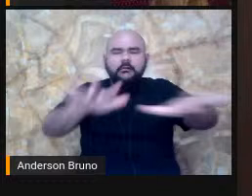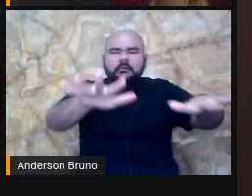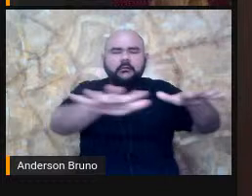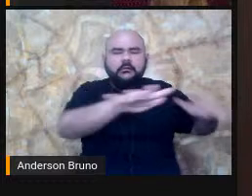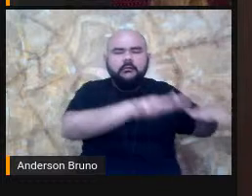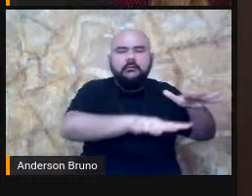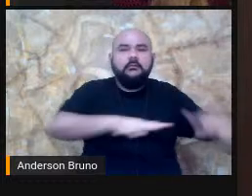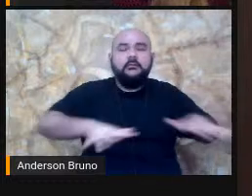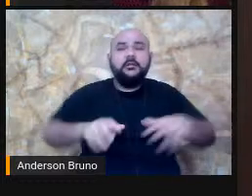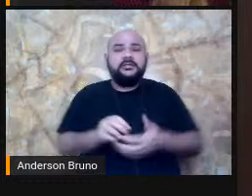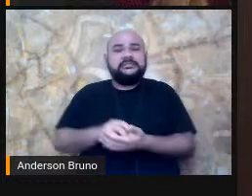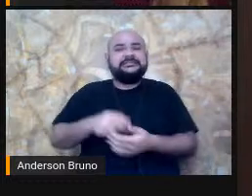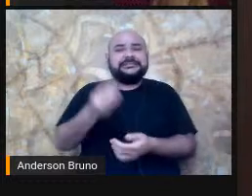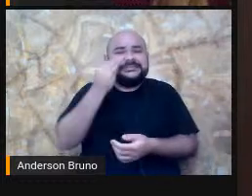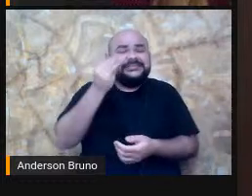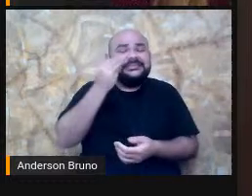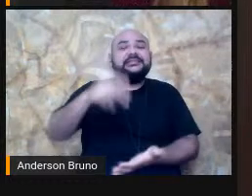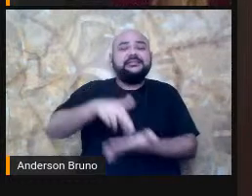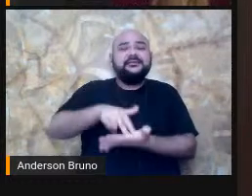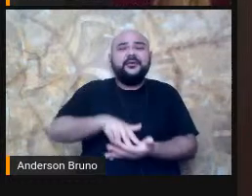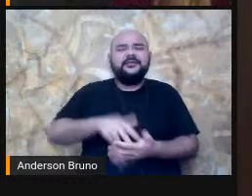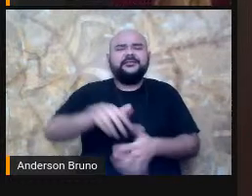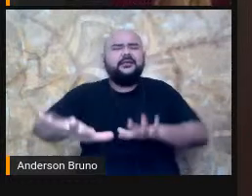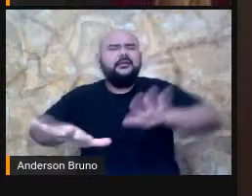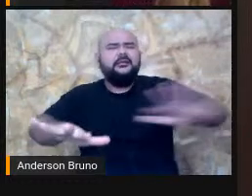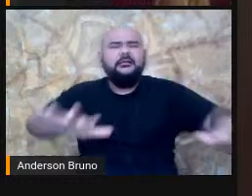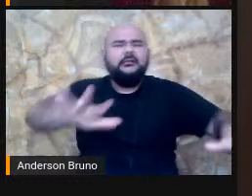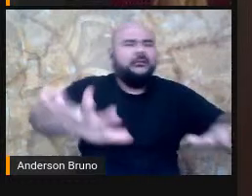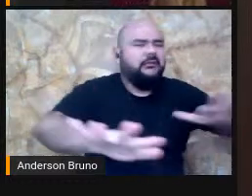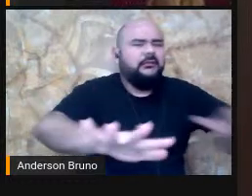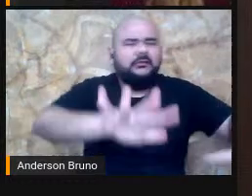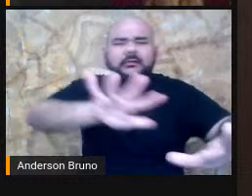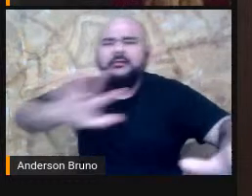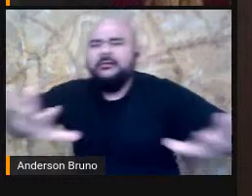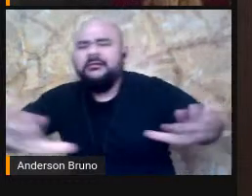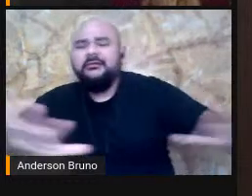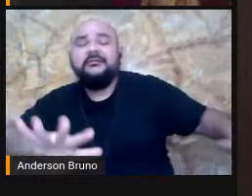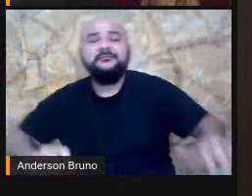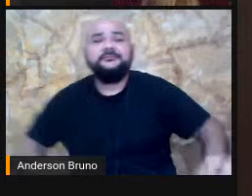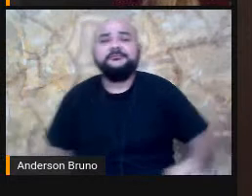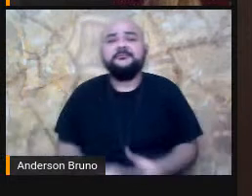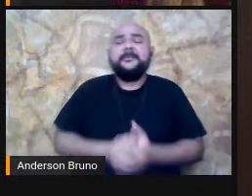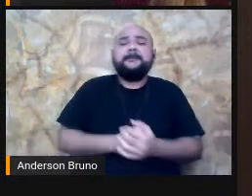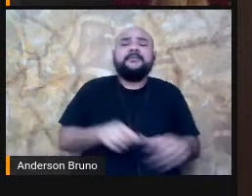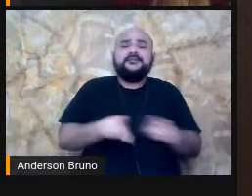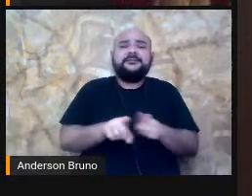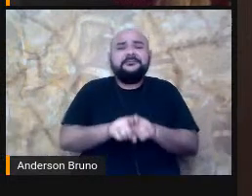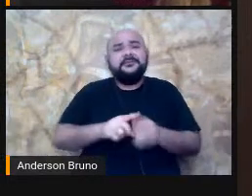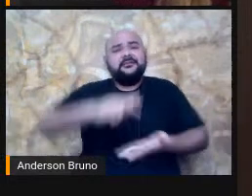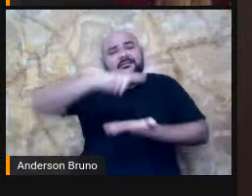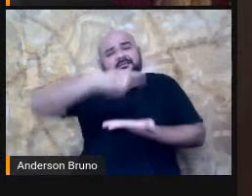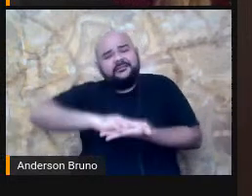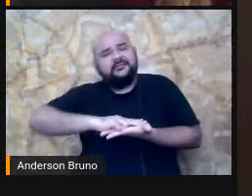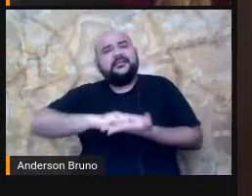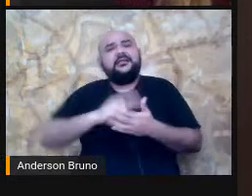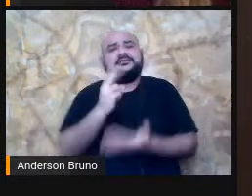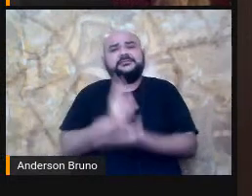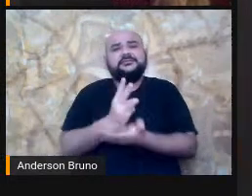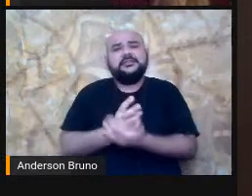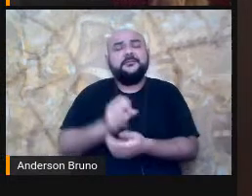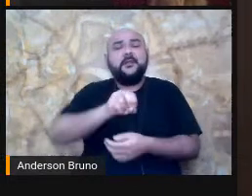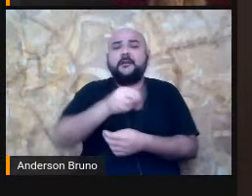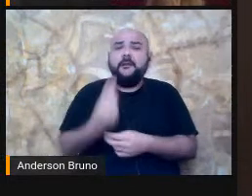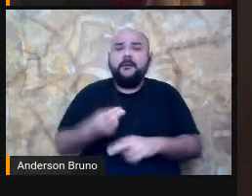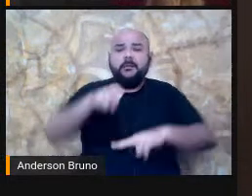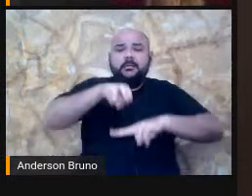mapeando o terreno à procura de obstáculos ou buracos, o corpo prostrado, a figura deitada na cama, a figura sentada, desocupada